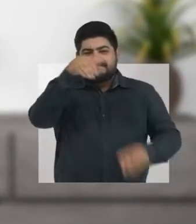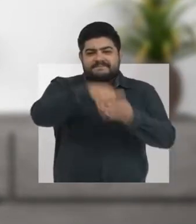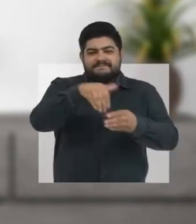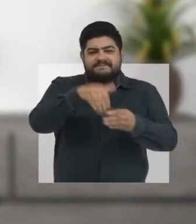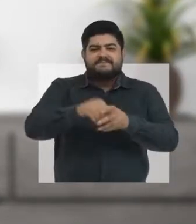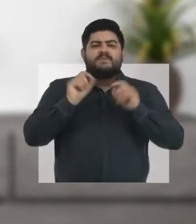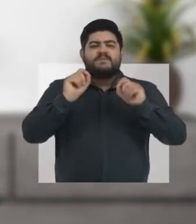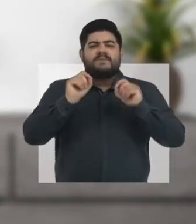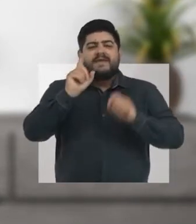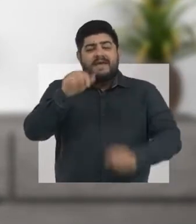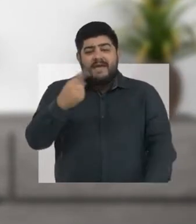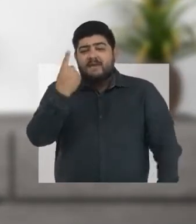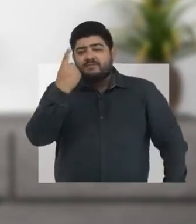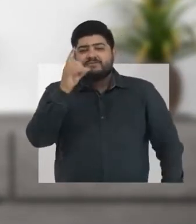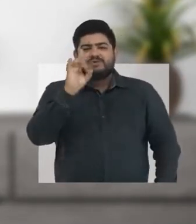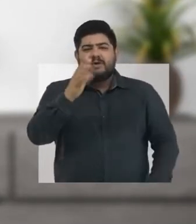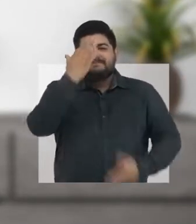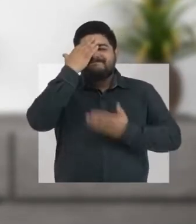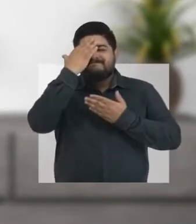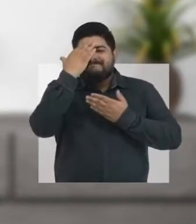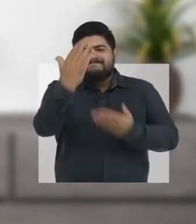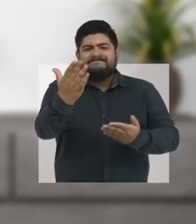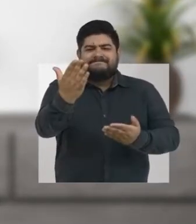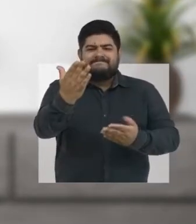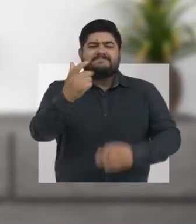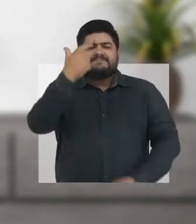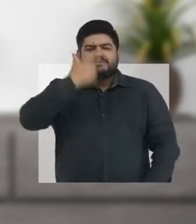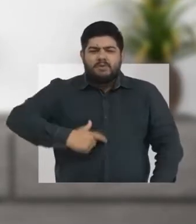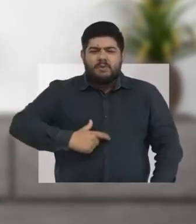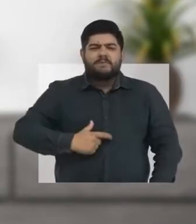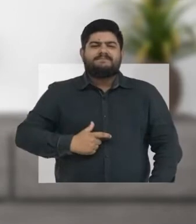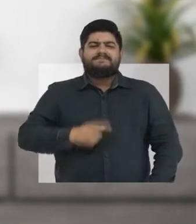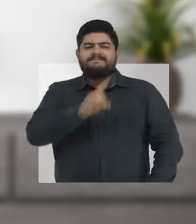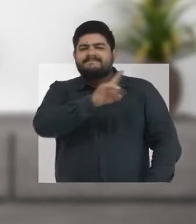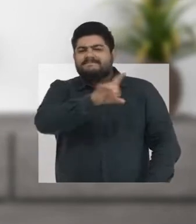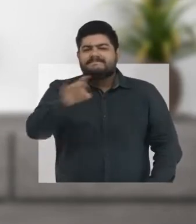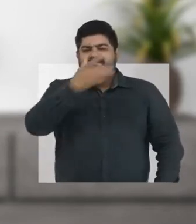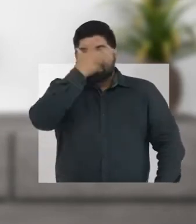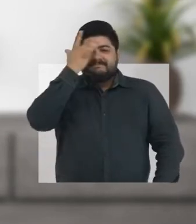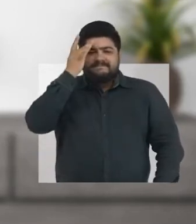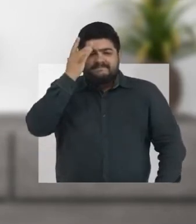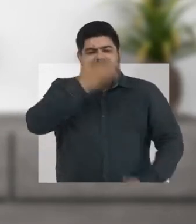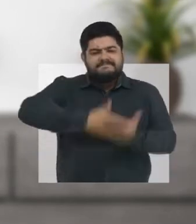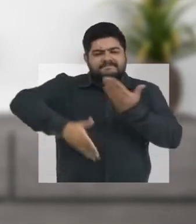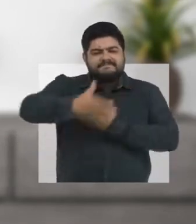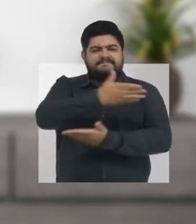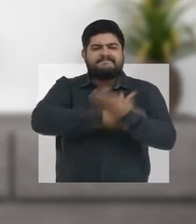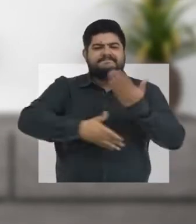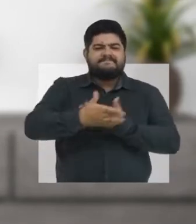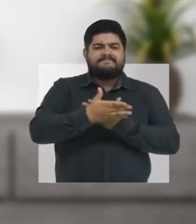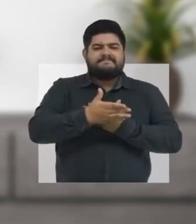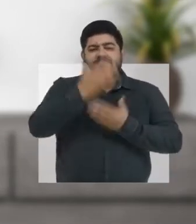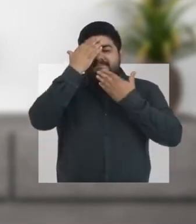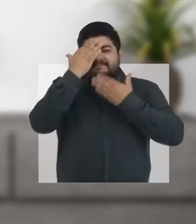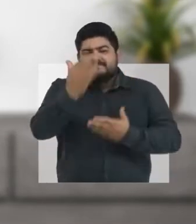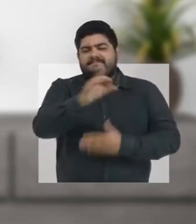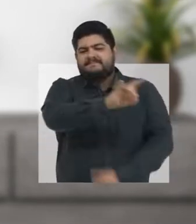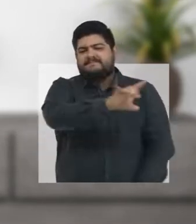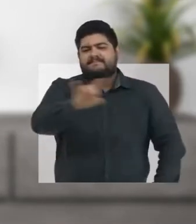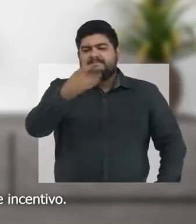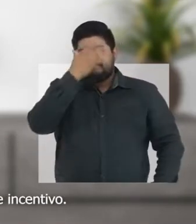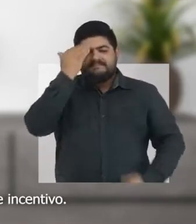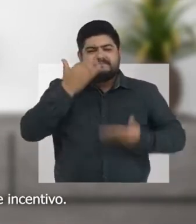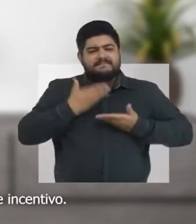votação, é apenas um. Gratidão. Sou grata por cada um que parou para me ouvir. Sou grata por cada pessoa que me